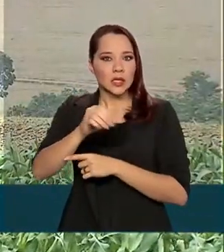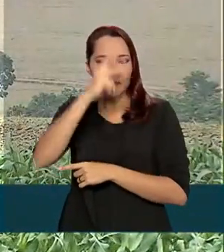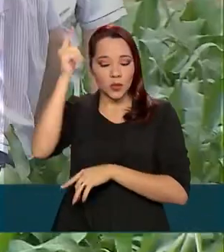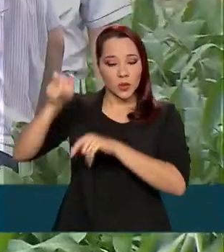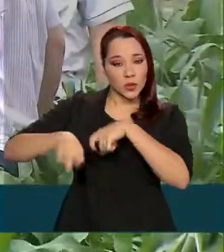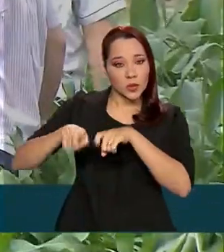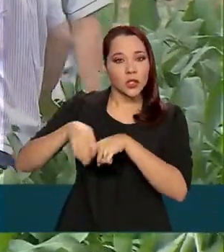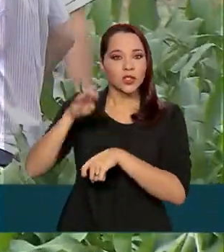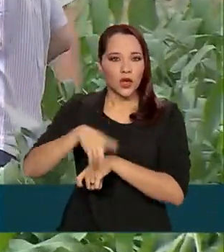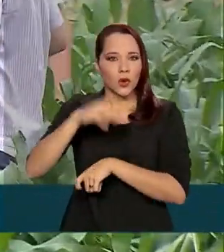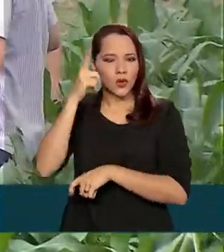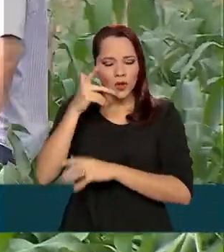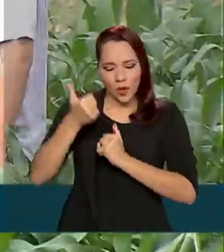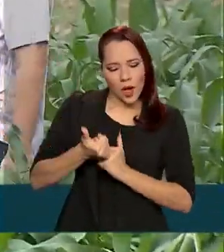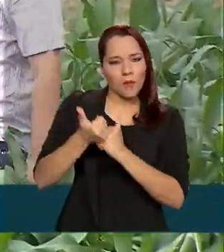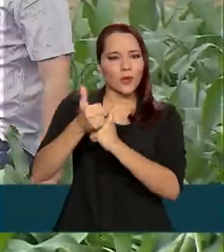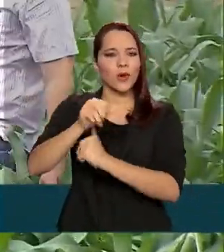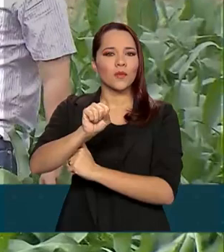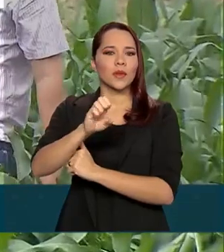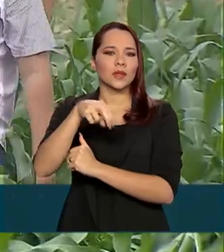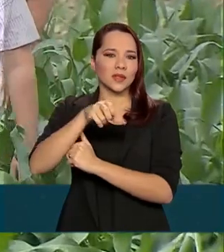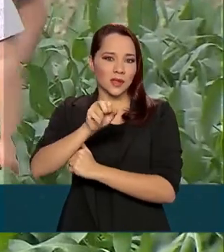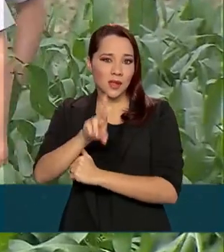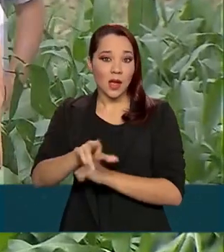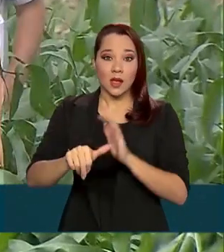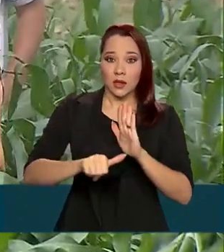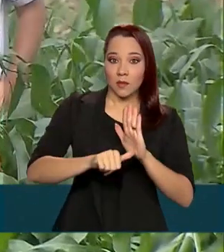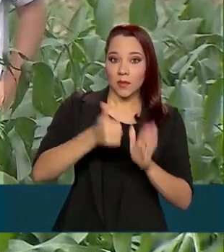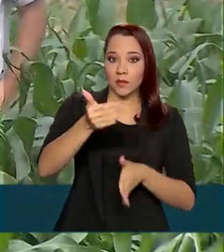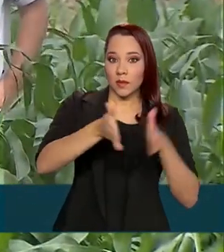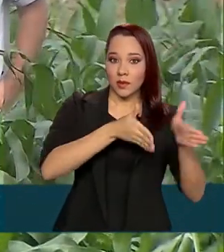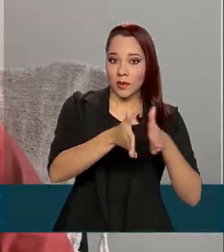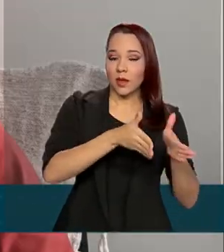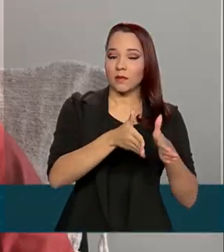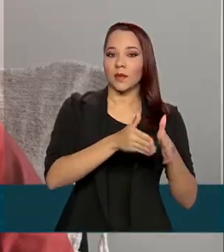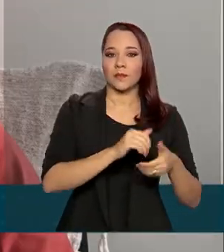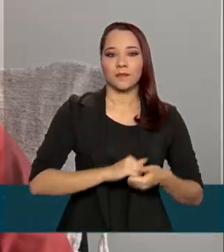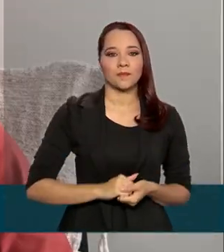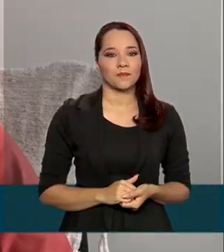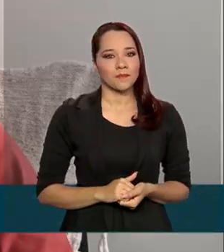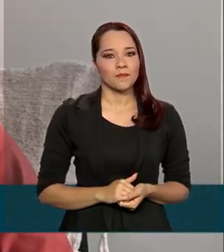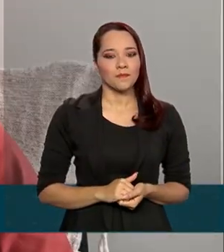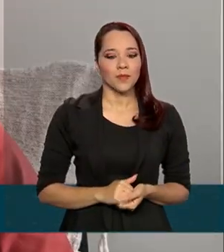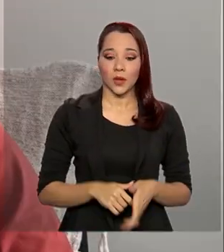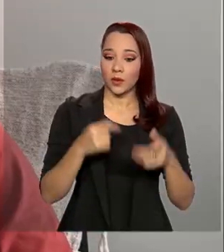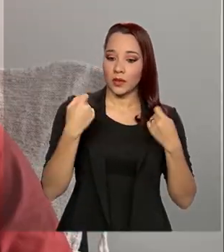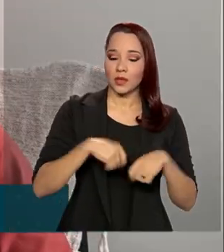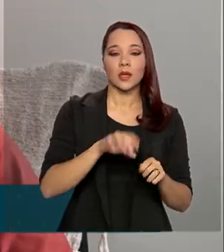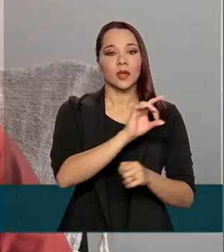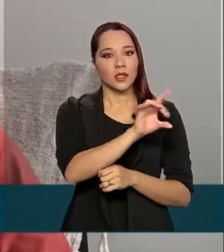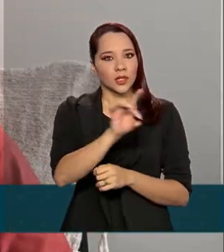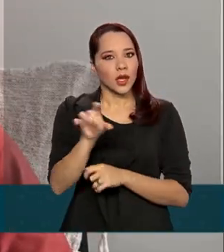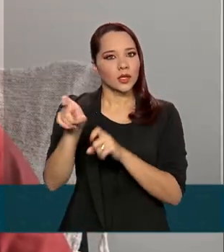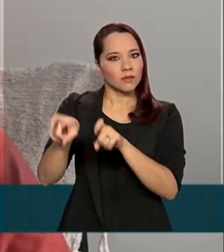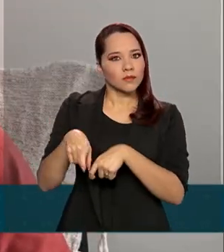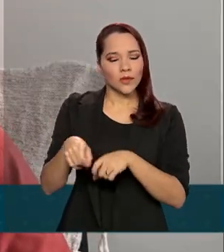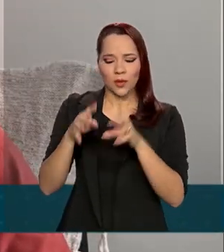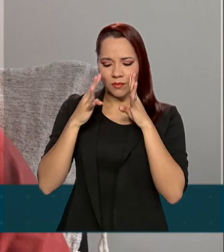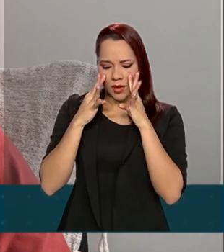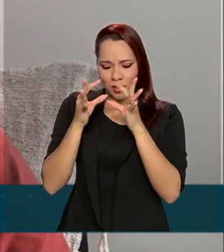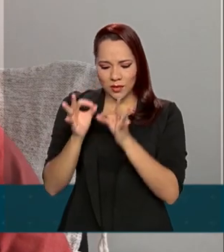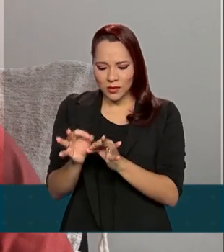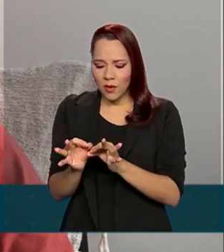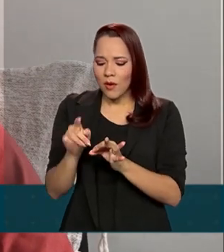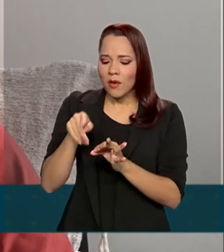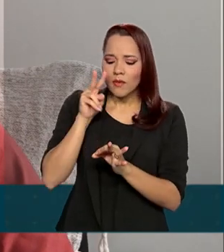já foram atendidos pelo SENAR na primeira etapa do programa. A necessidade de cada produtor é atendida de